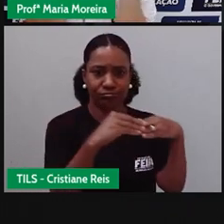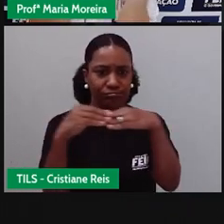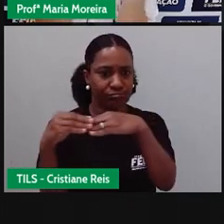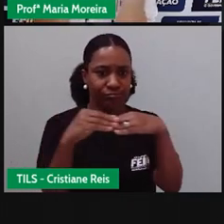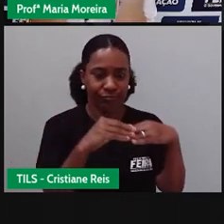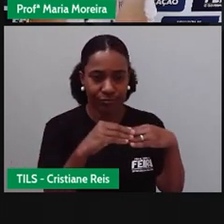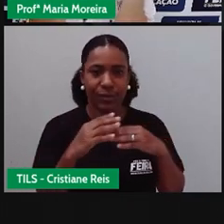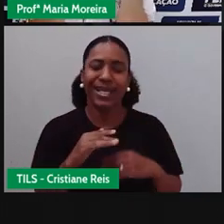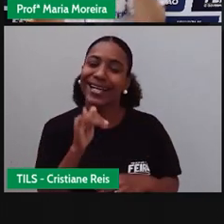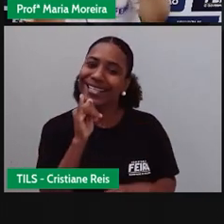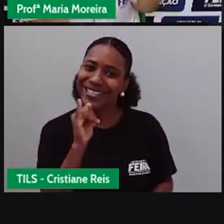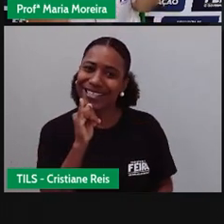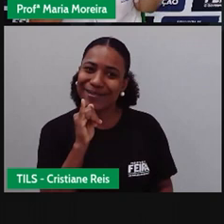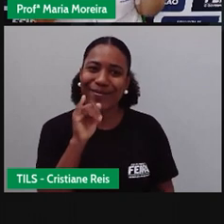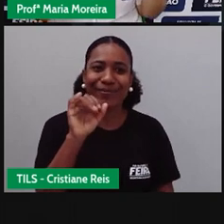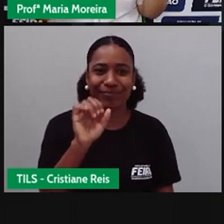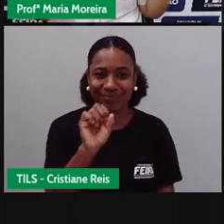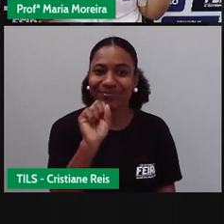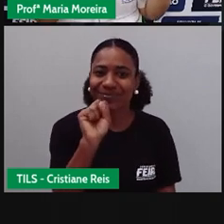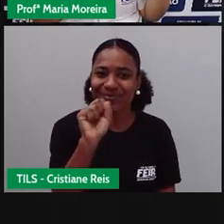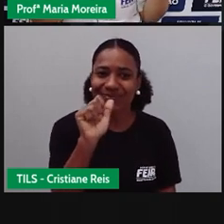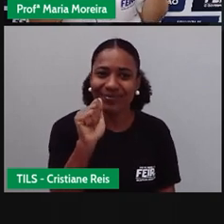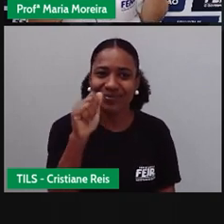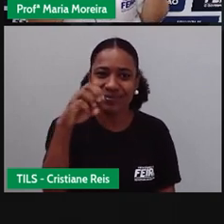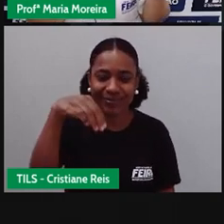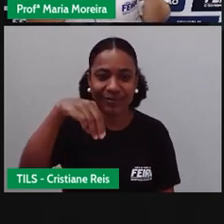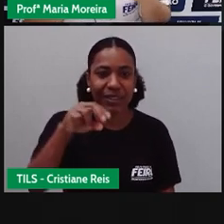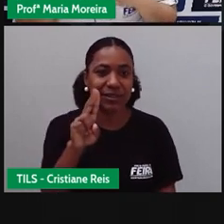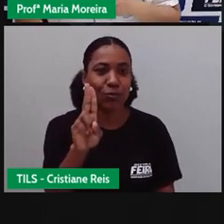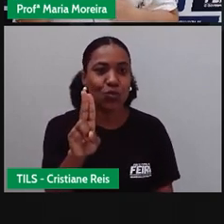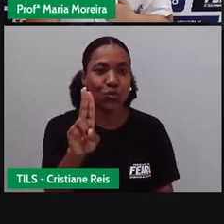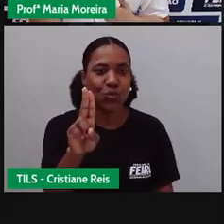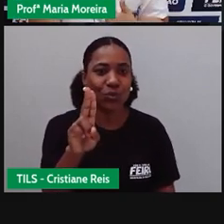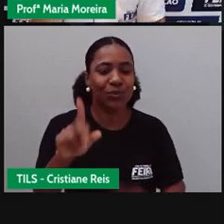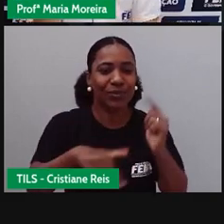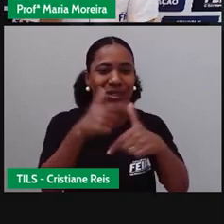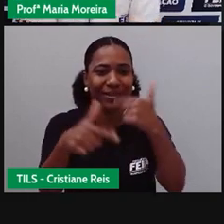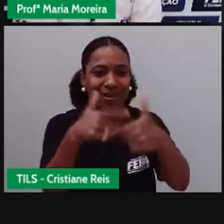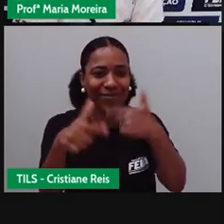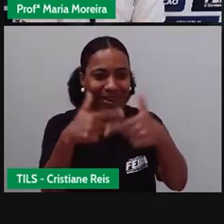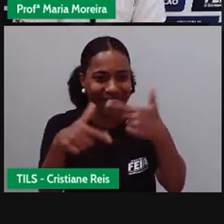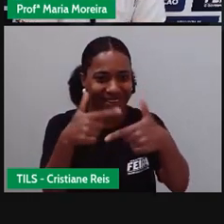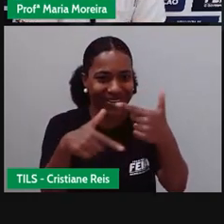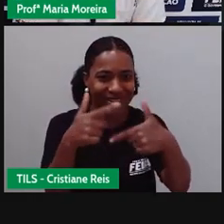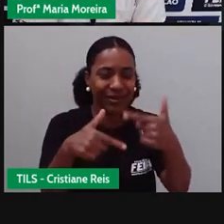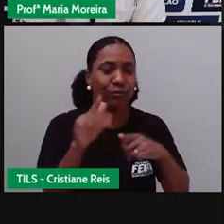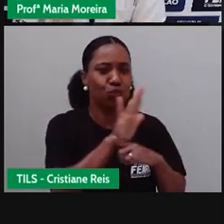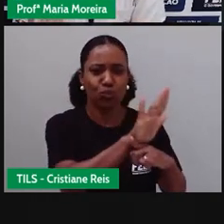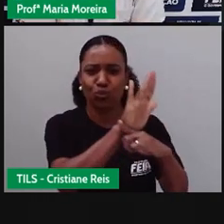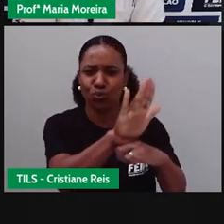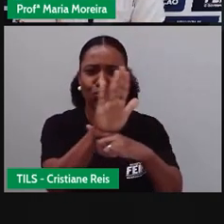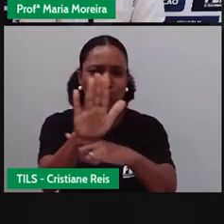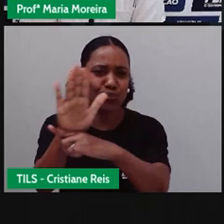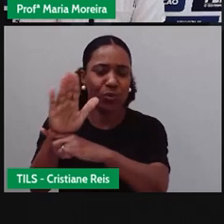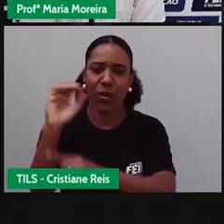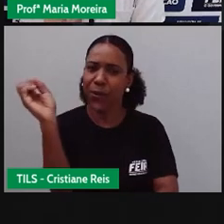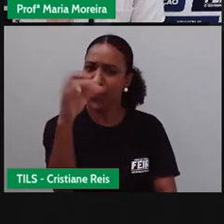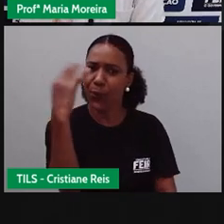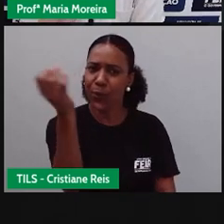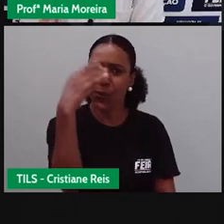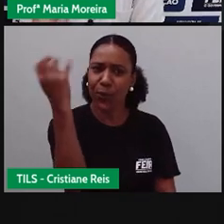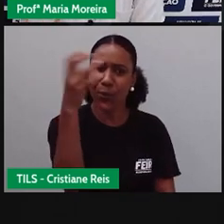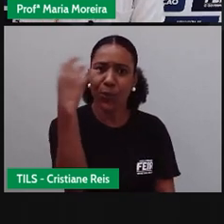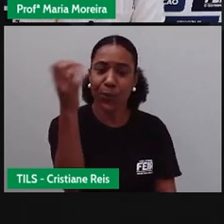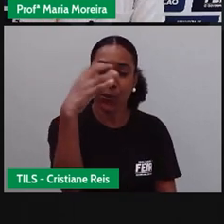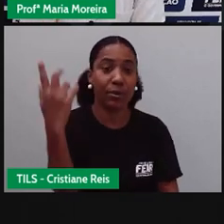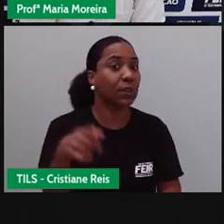elas, tipo a SAMU, o serviço público, não é isso? A SAMU, você liga e eles vão te atender. Tem o corpo de bombeiro que